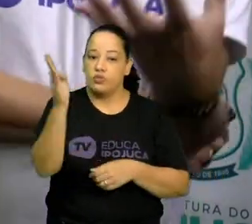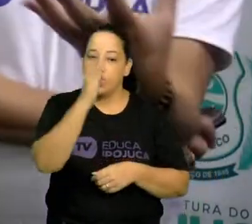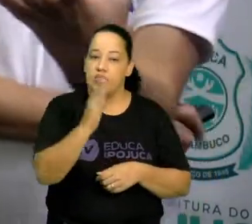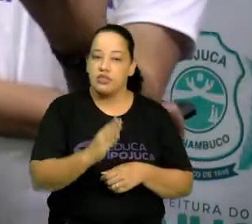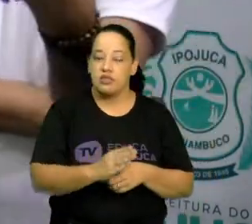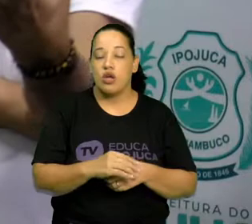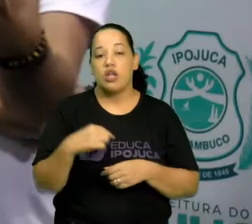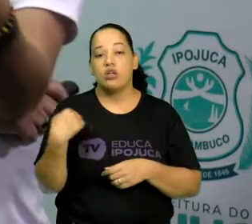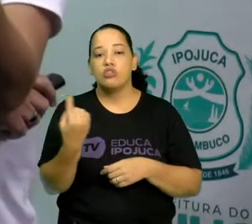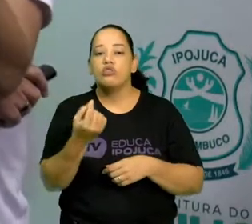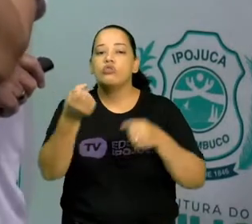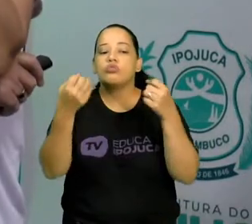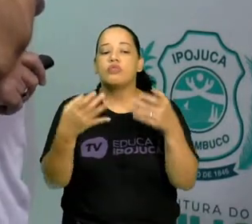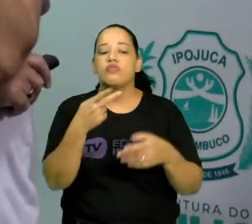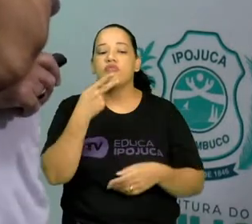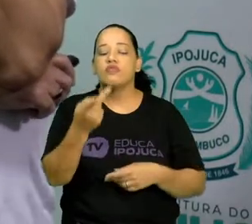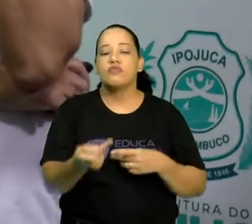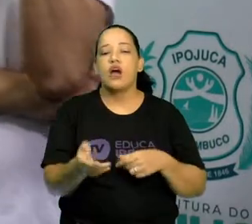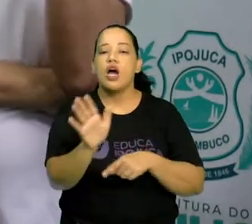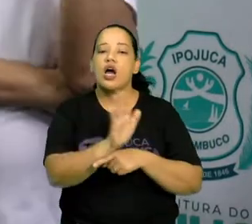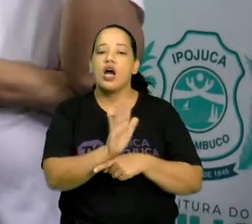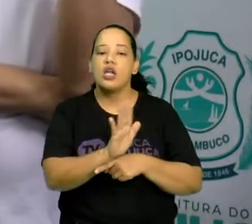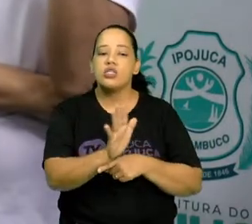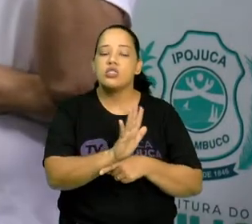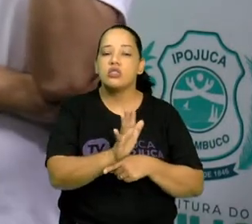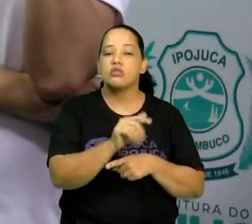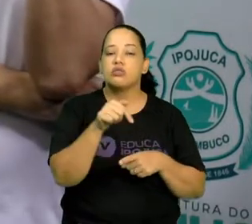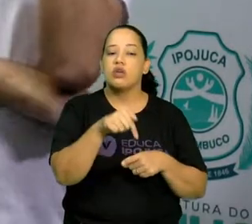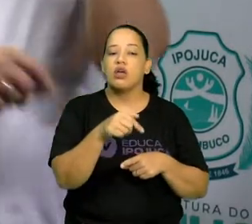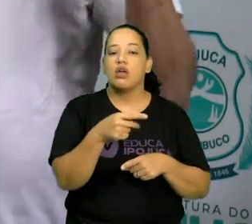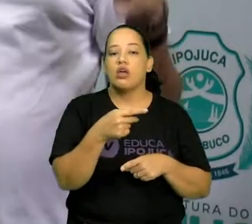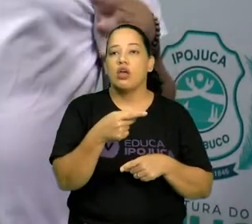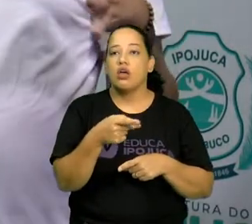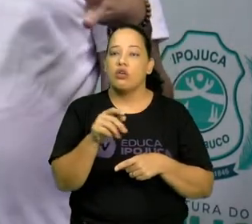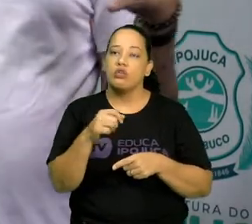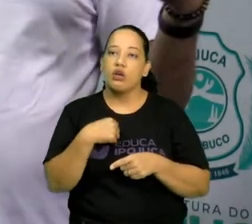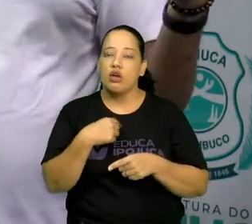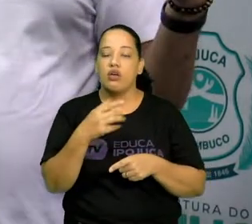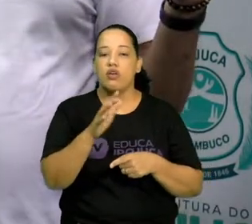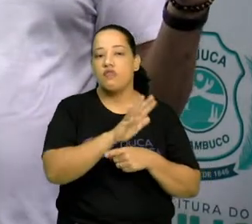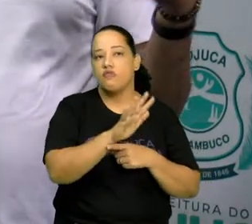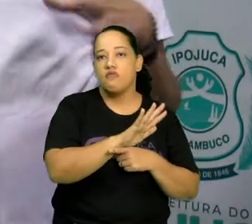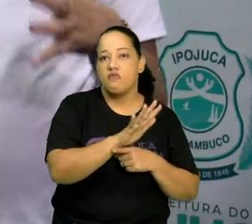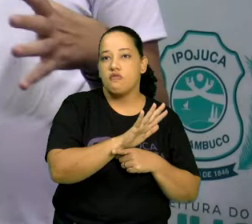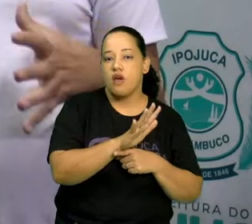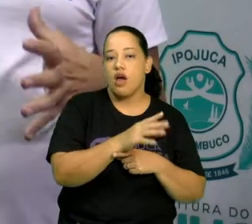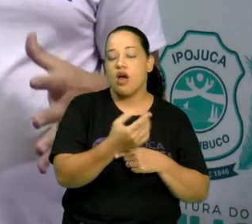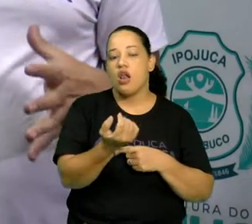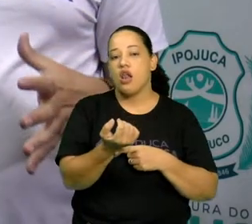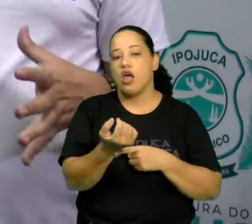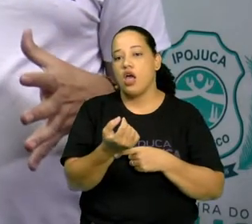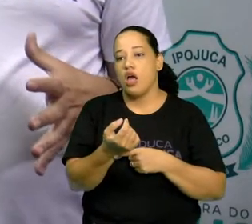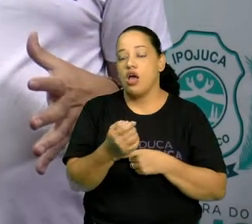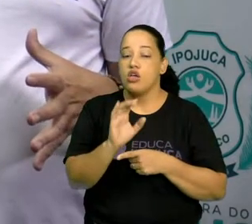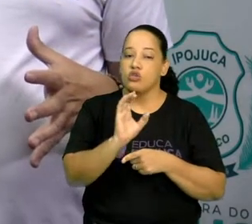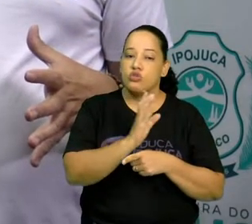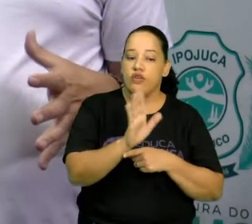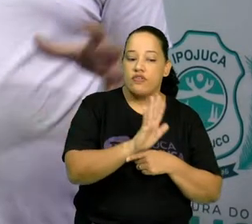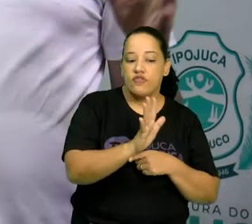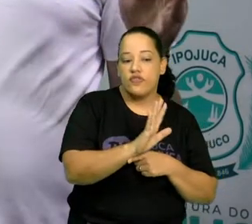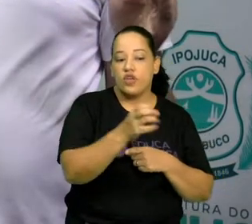gente fala em cinema, nesse momento, a gente fala de um registro. A gente não está falando de um filme que conta uma história.